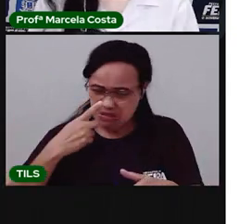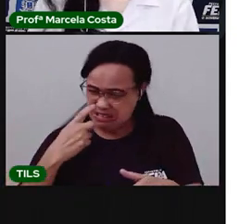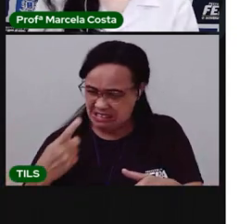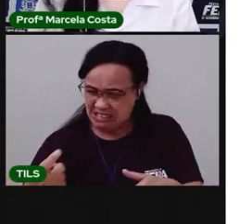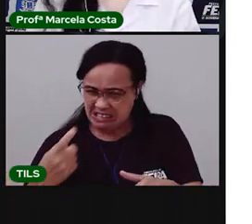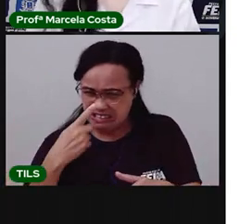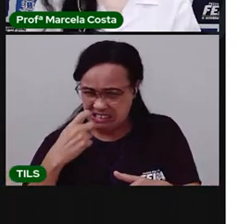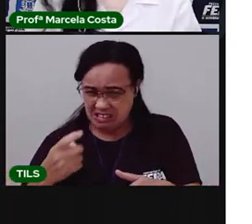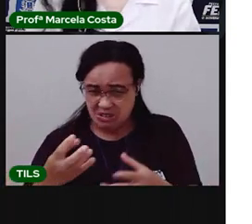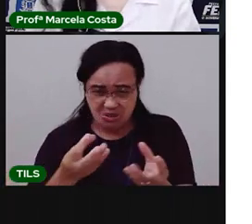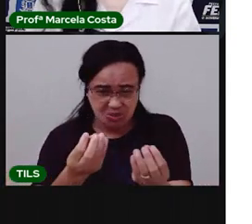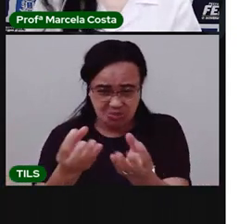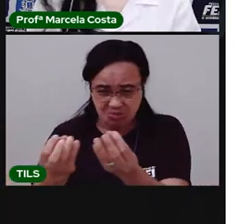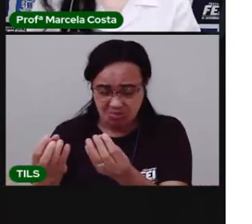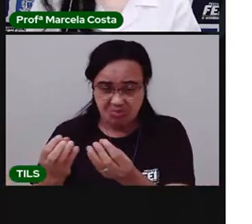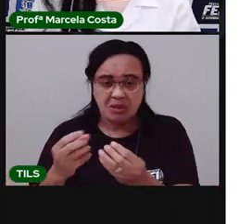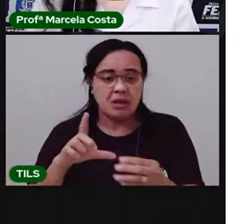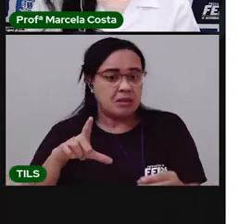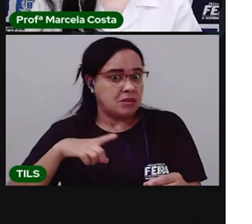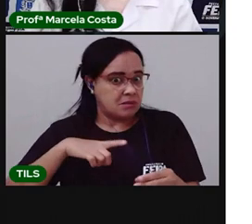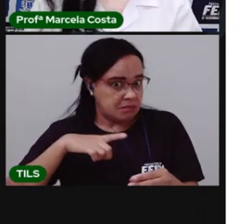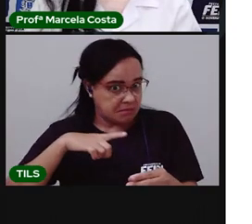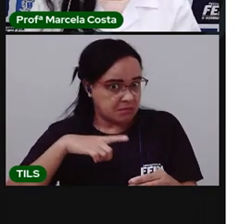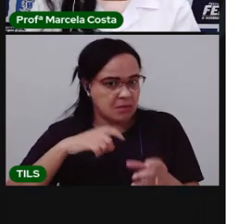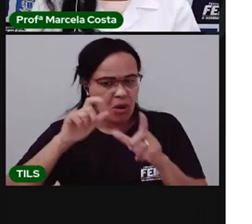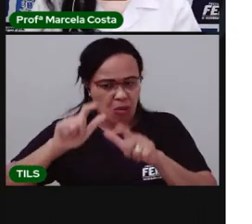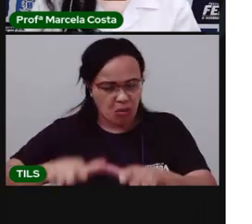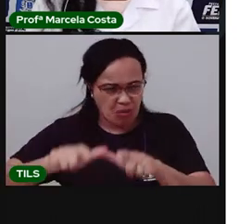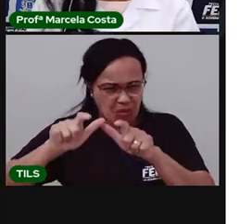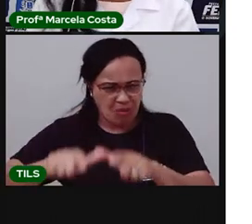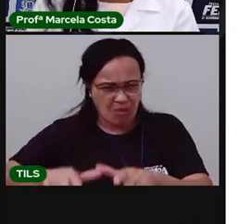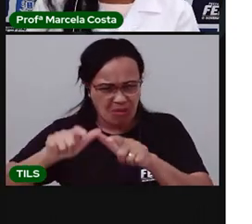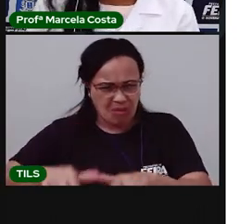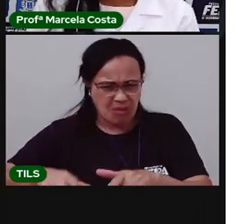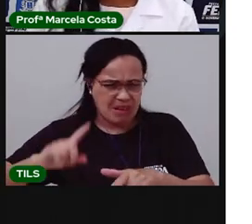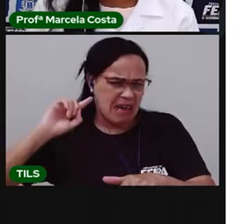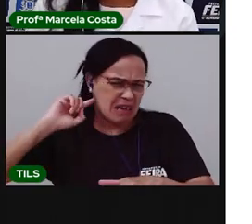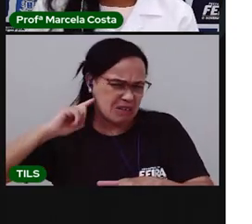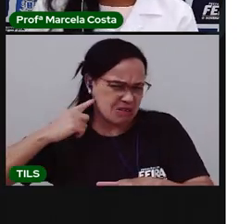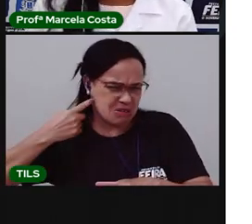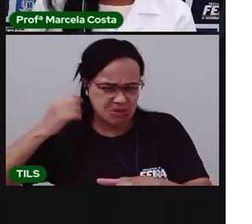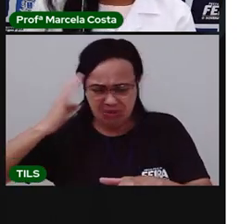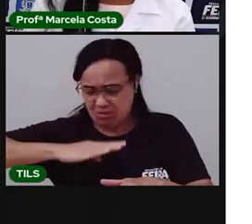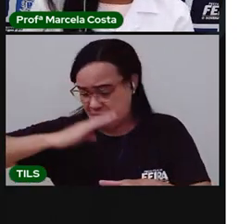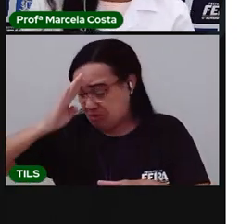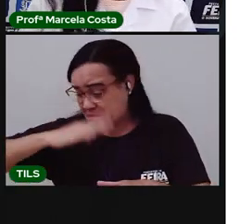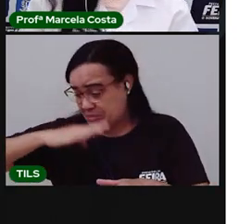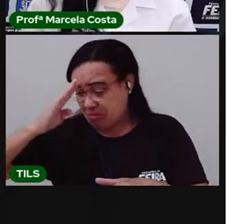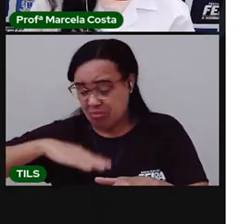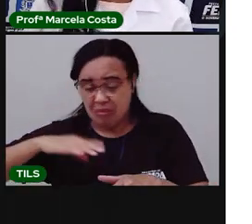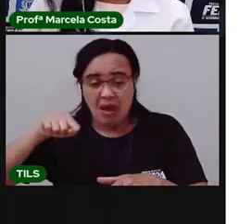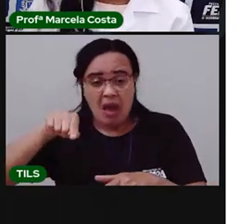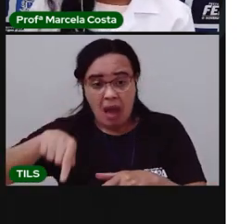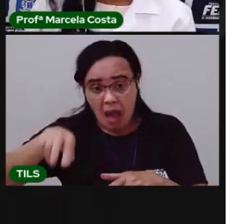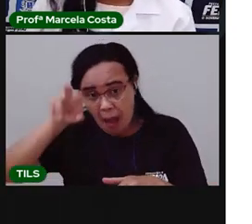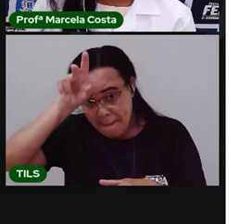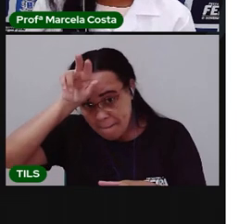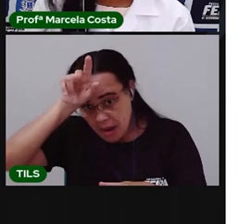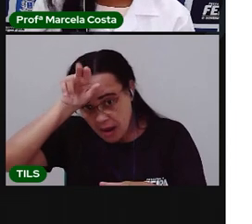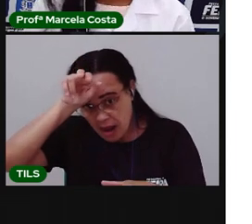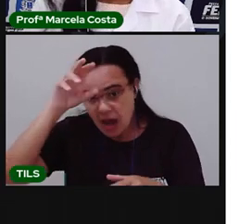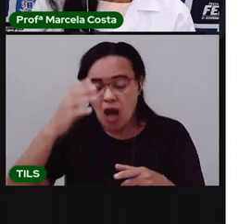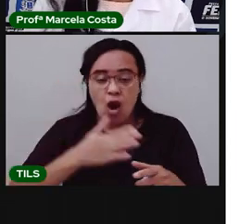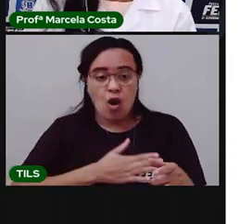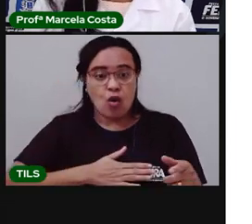construção, um lugar que é abafado, que tem muita sujeira. É lá que as baratas gostam de